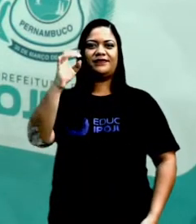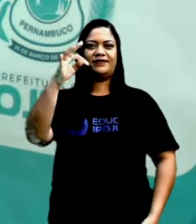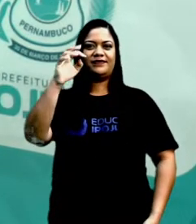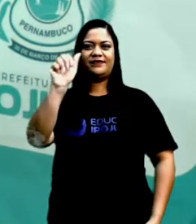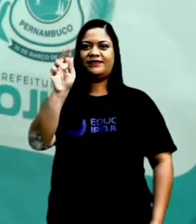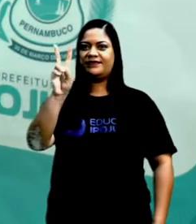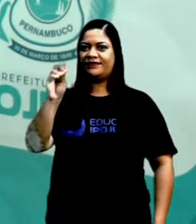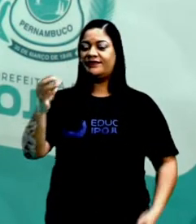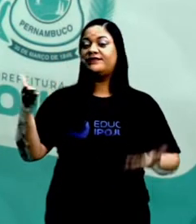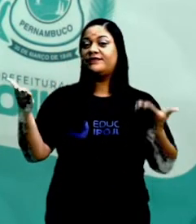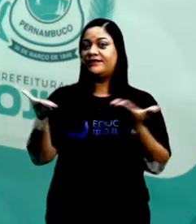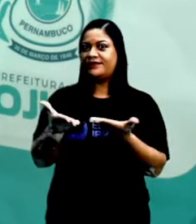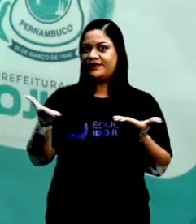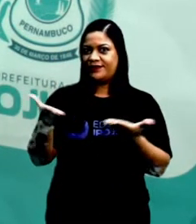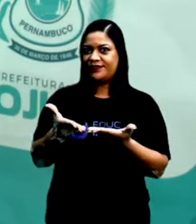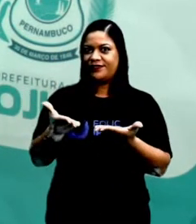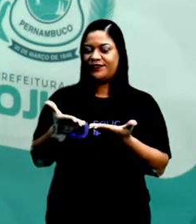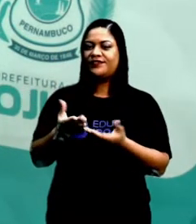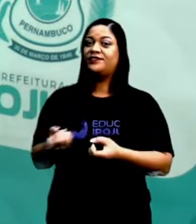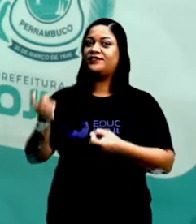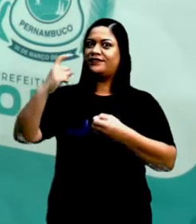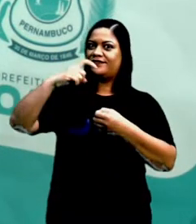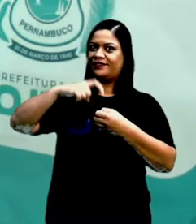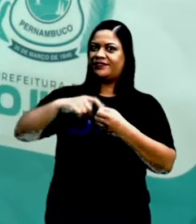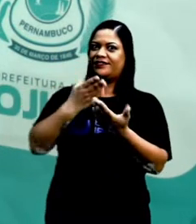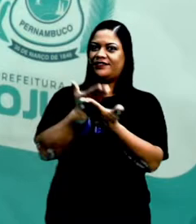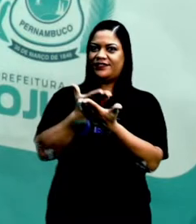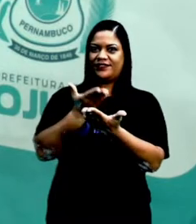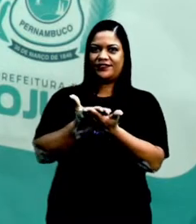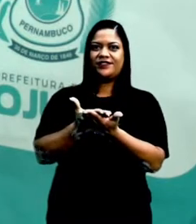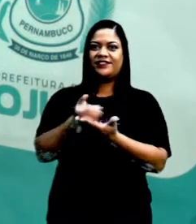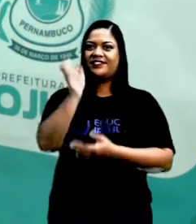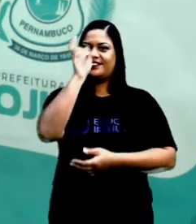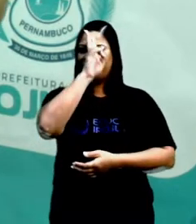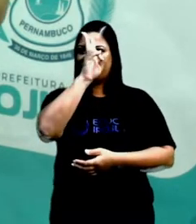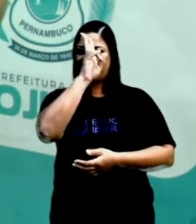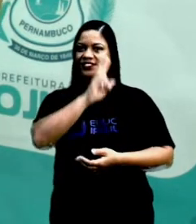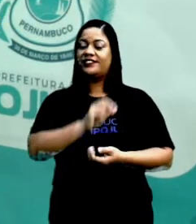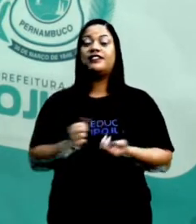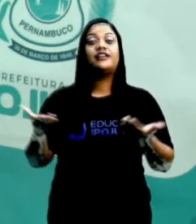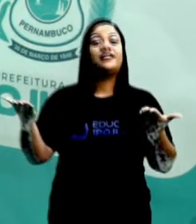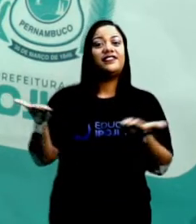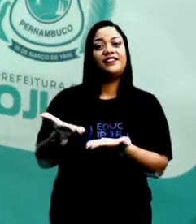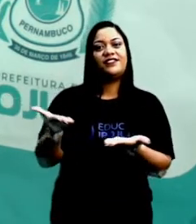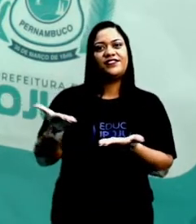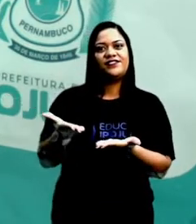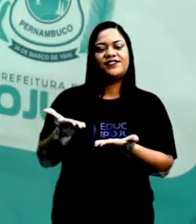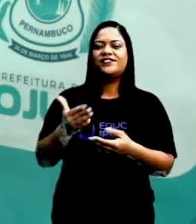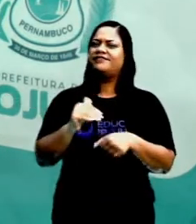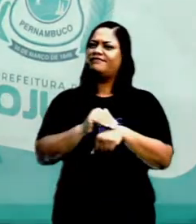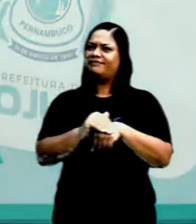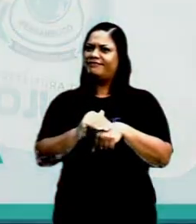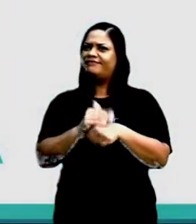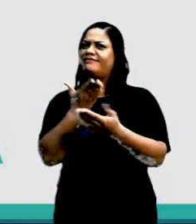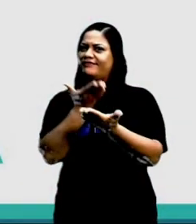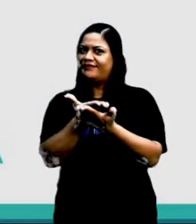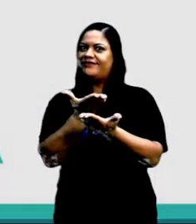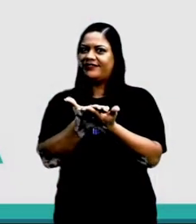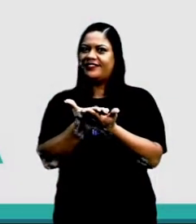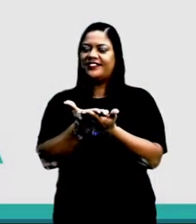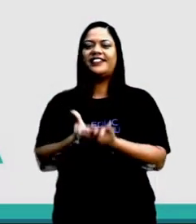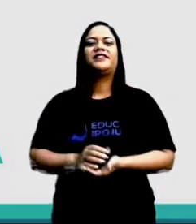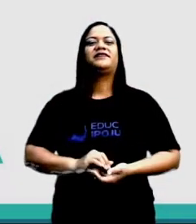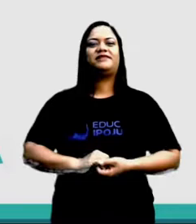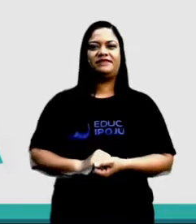e hoje nós vamos retomar então com as nossas aulas de história. E hoje nós vamos falar sobre a